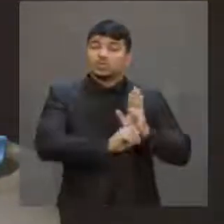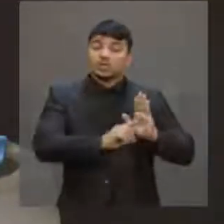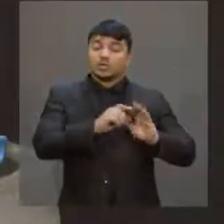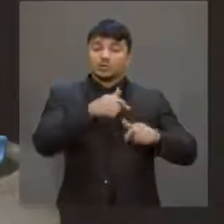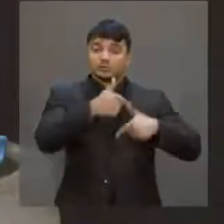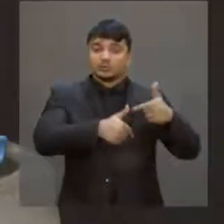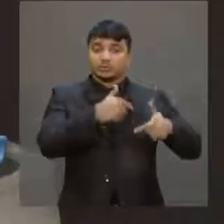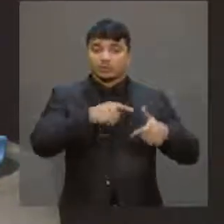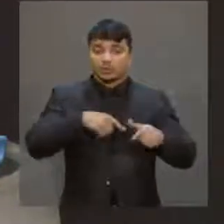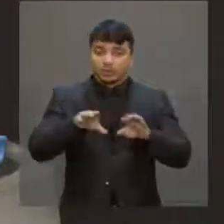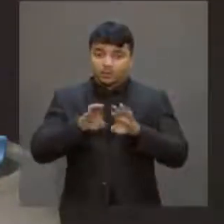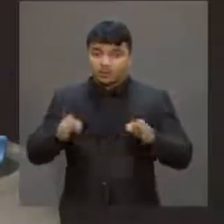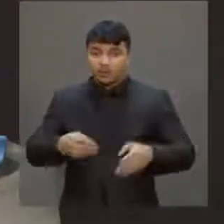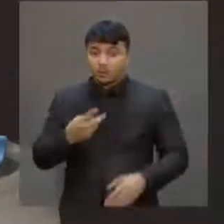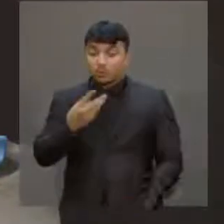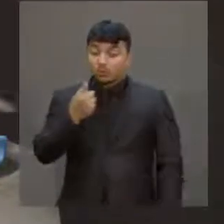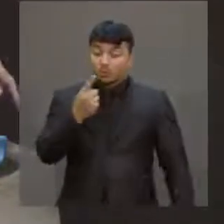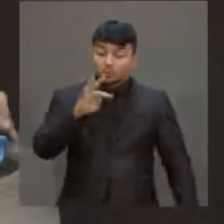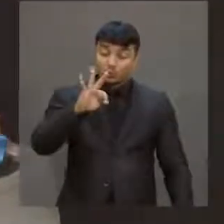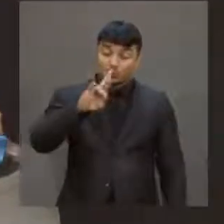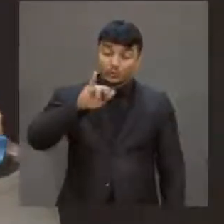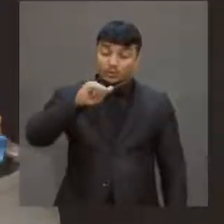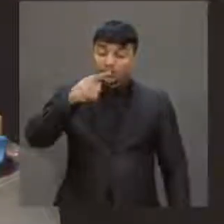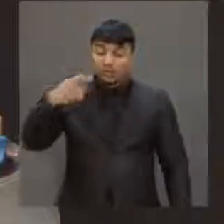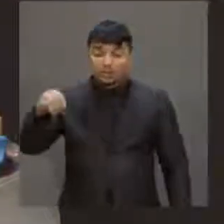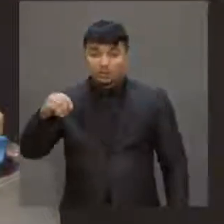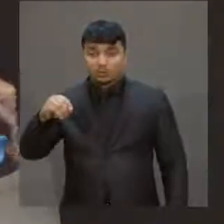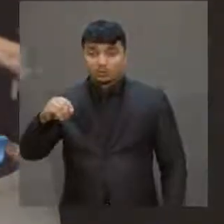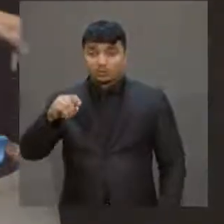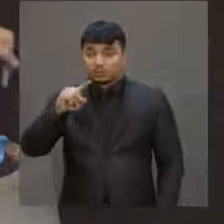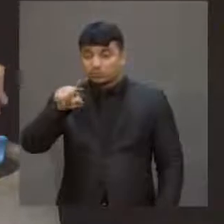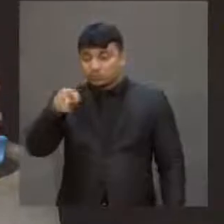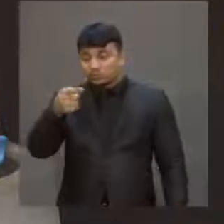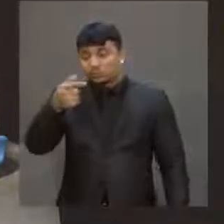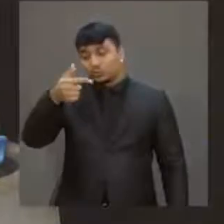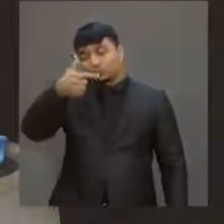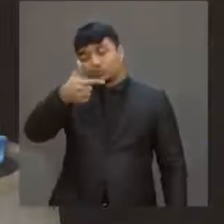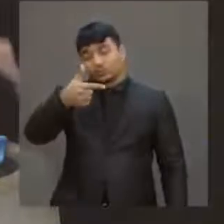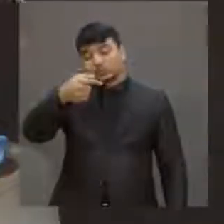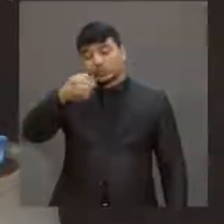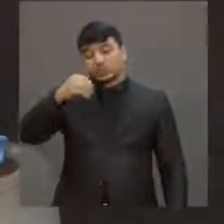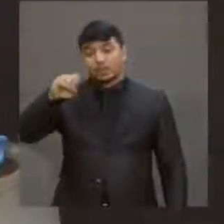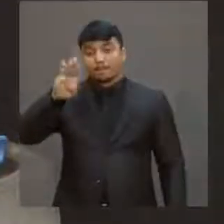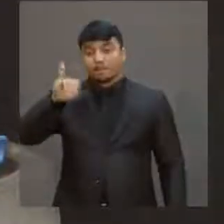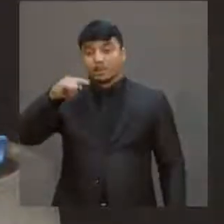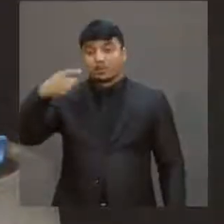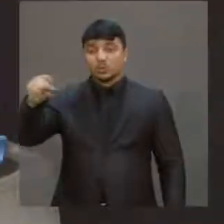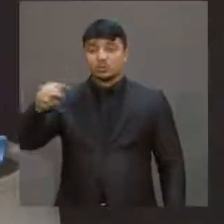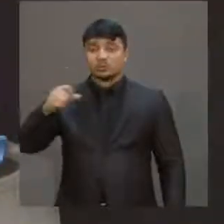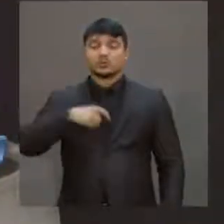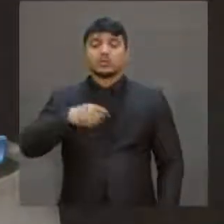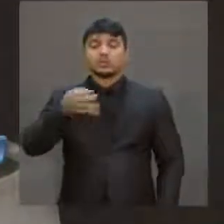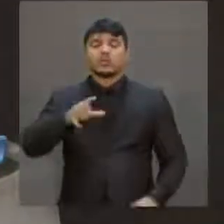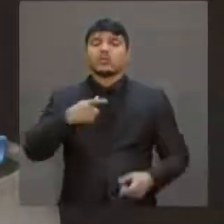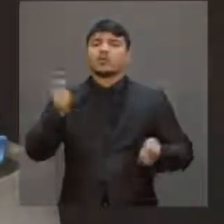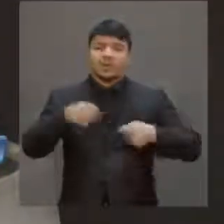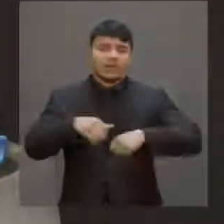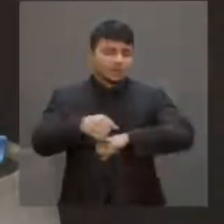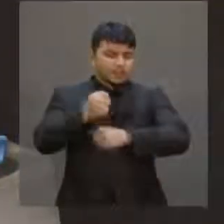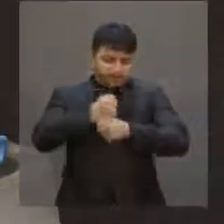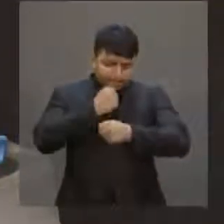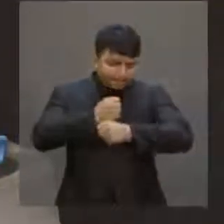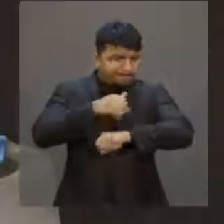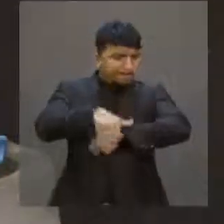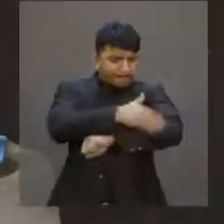,2 trilhão ao ano, como até agora está levando, do poder público, dinheiro que podia ter virado estrada, posto de